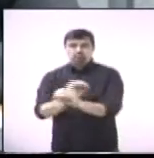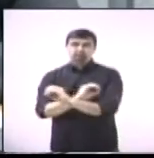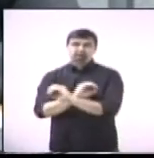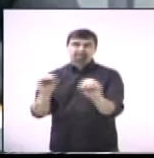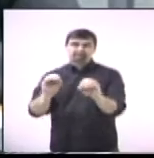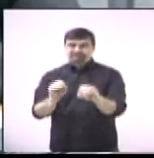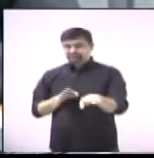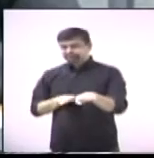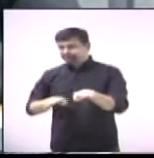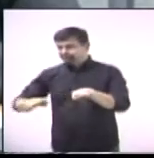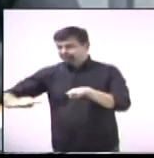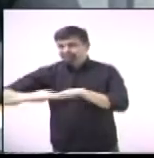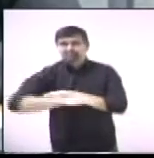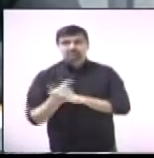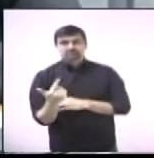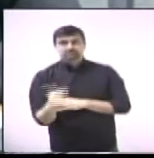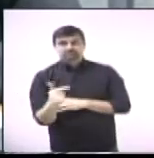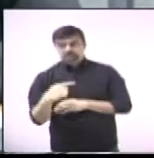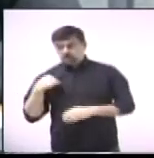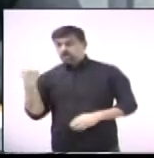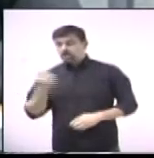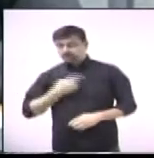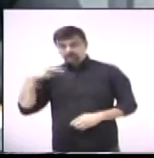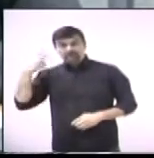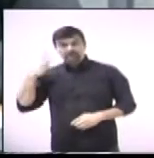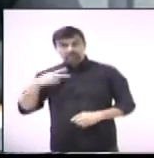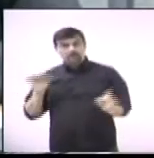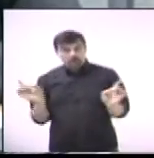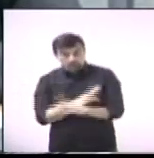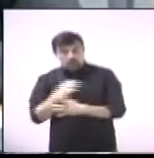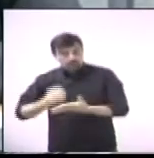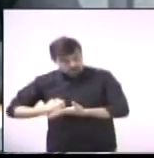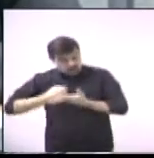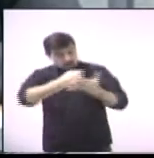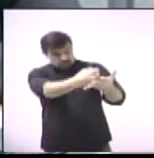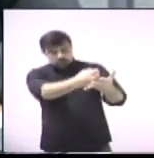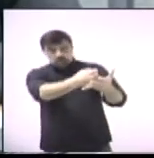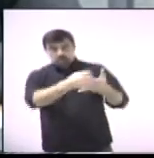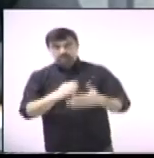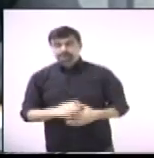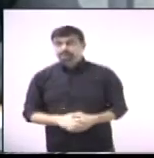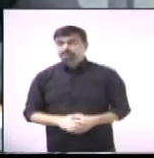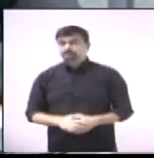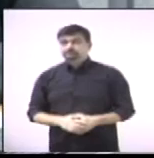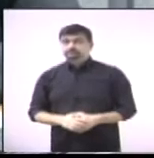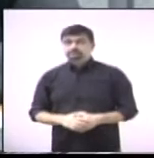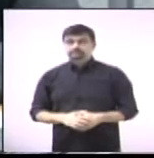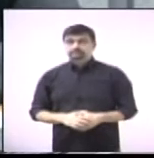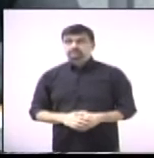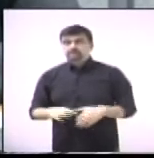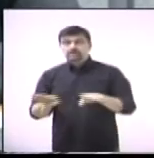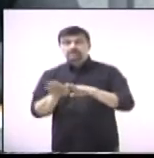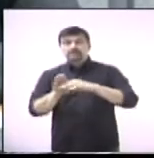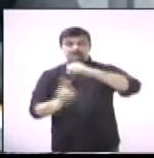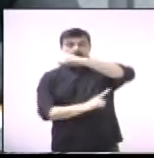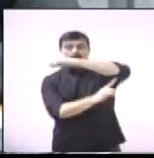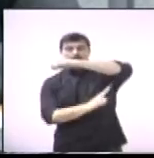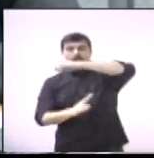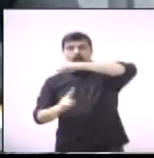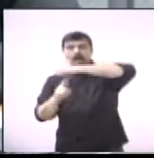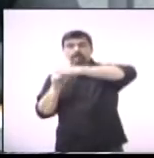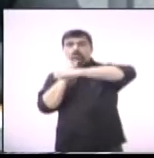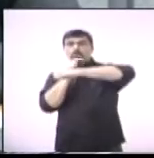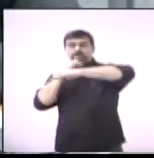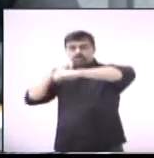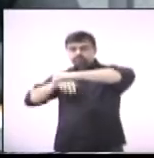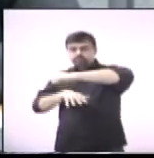esse retorno e nós estamos à disposição para qualquer coisa que precisar e pudermos ajudar. Com relação ao ponto sobre o Etibaia, acho